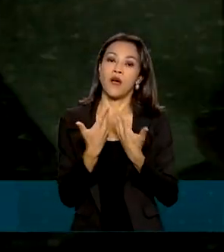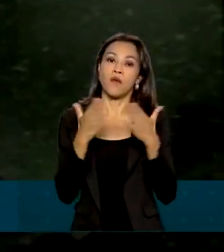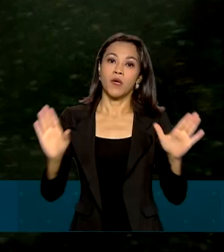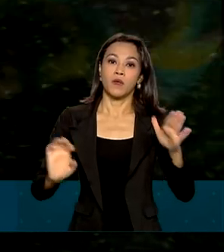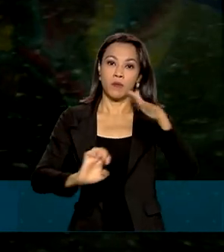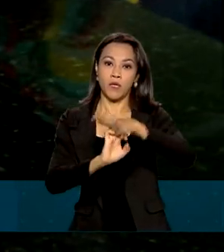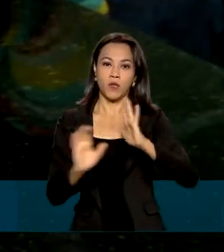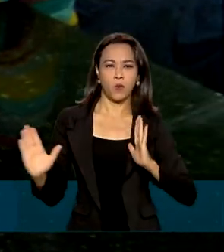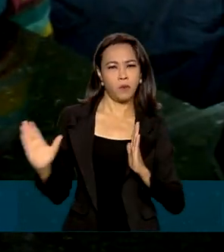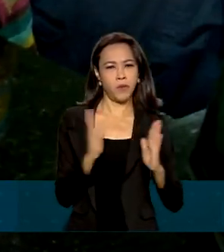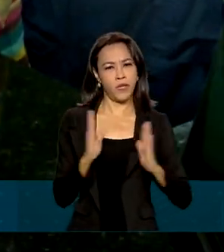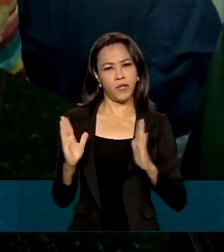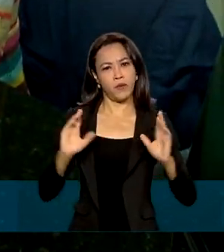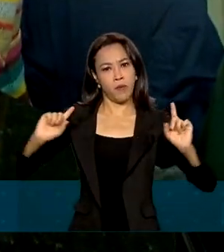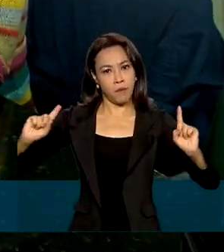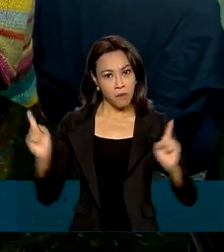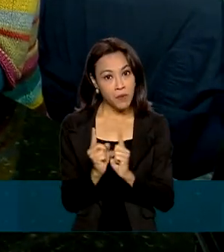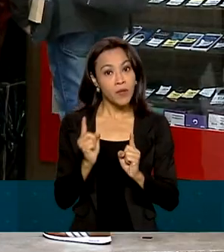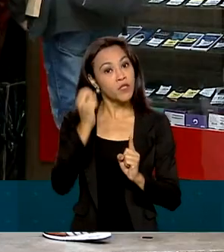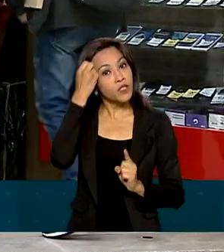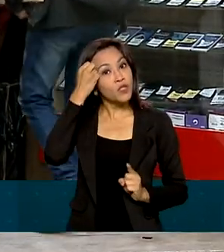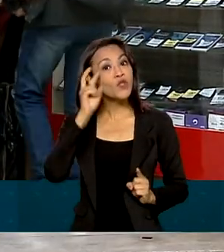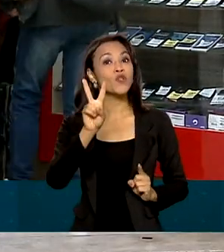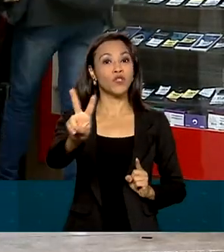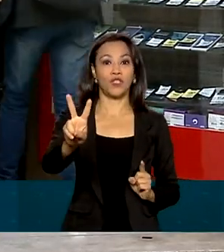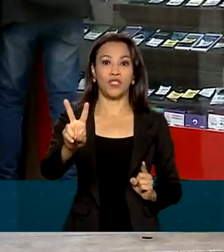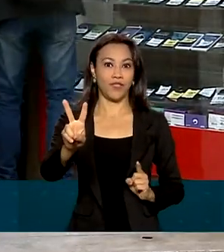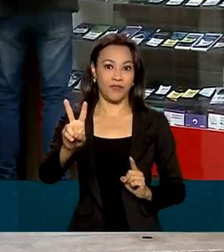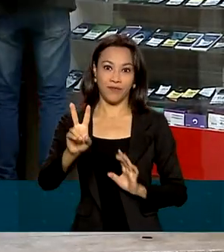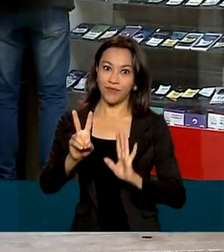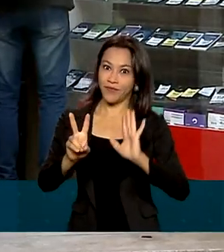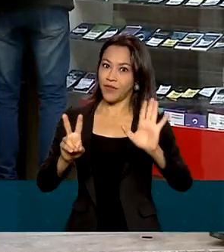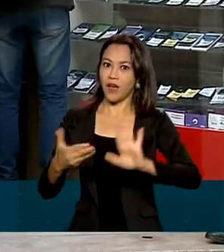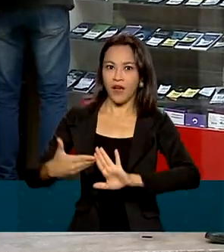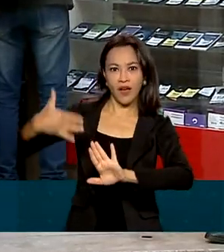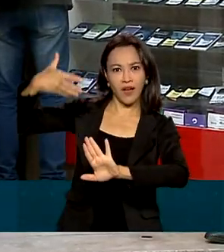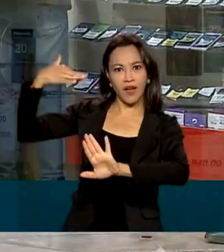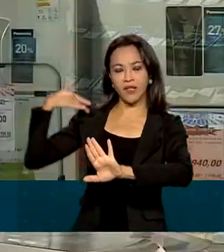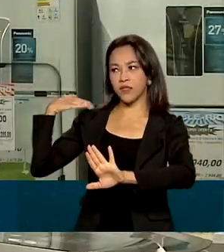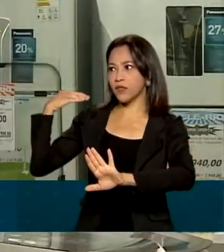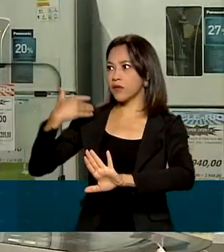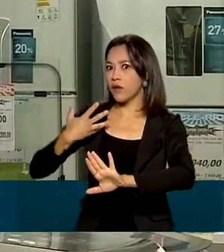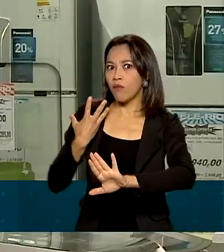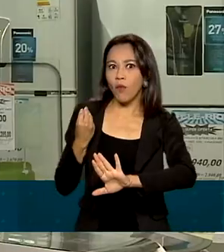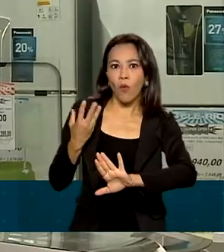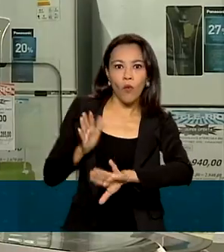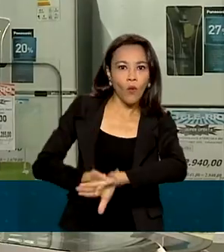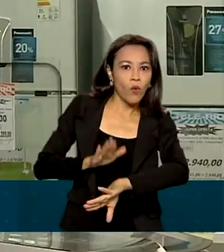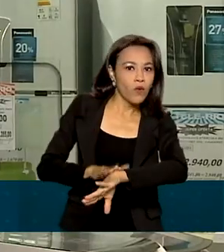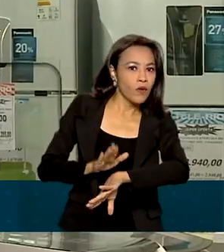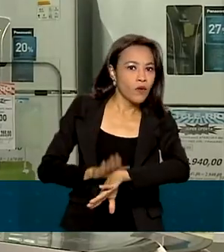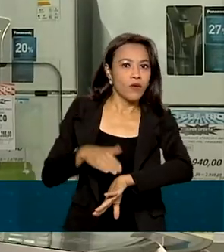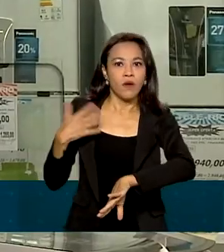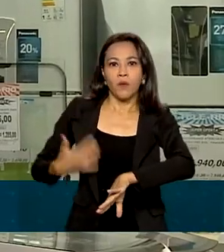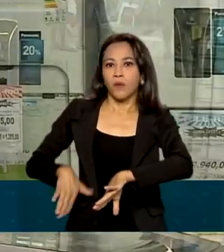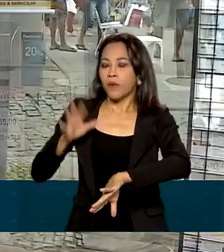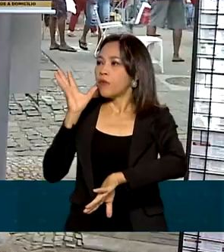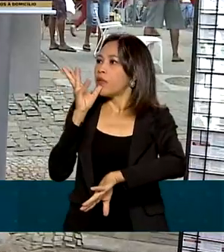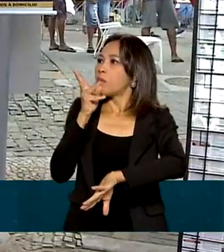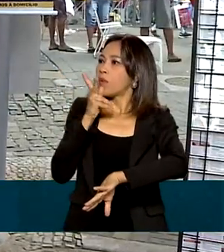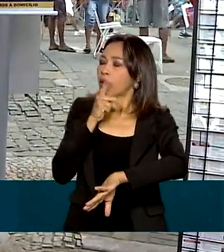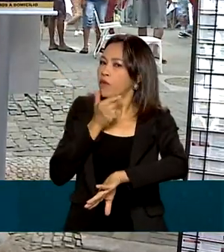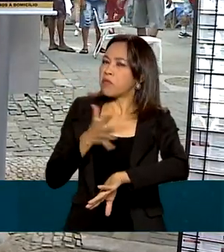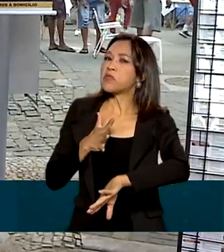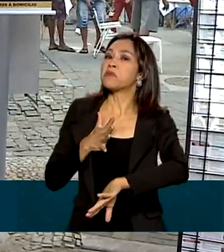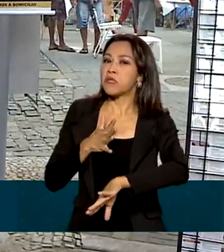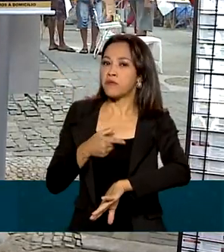O prazo pode ser menor que dois dias, quase um terço do tempo que era gasto em 2019, quando o processo demorava, em